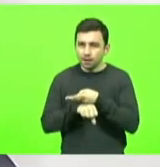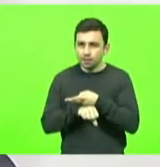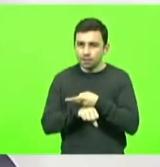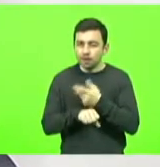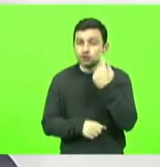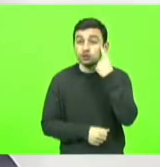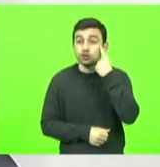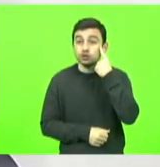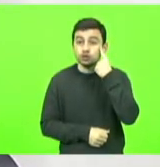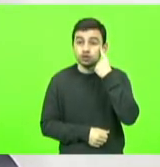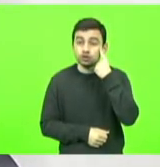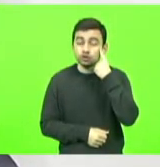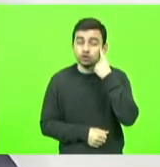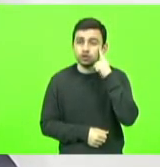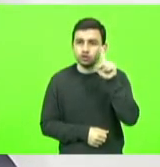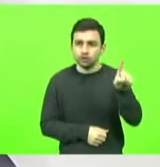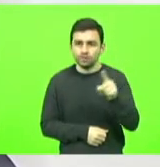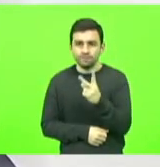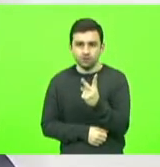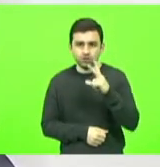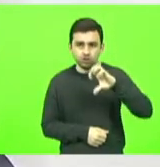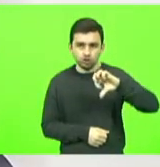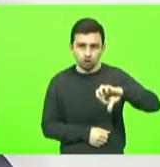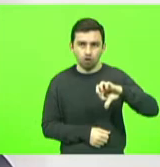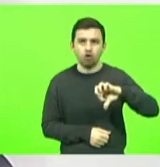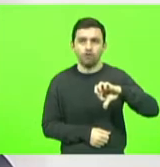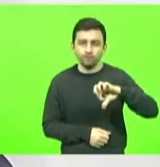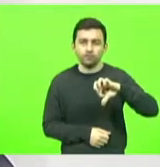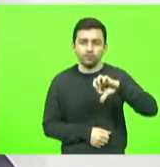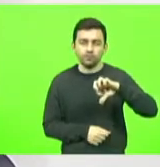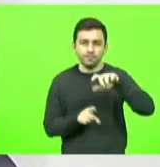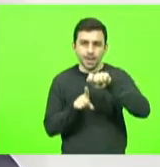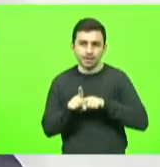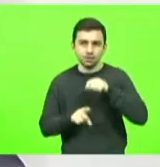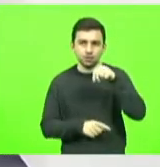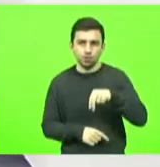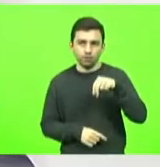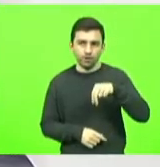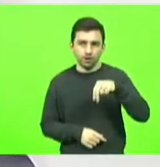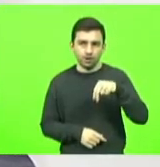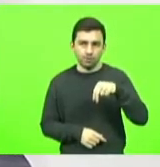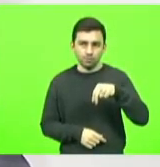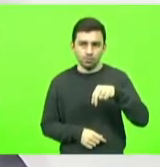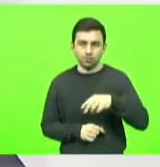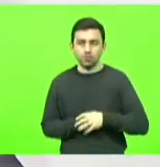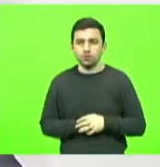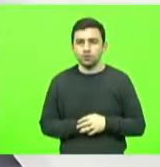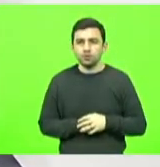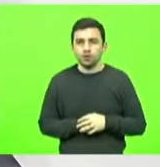dia 29 de novembro na Casa da Agronômica,